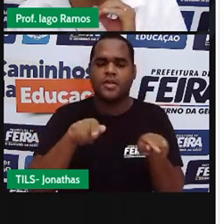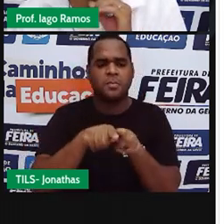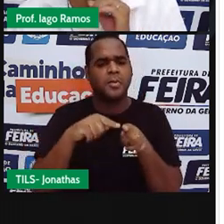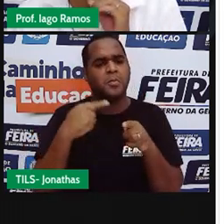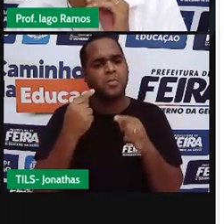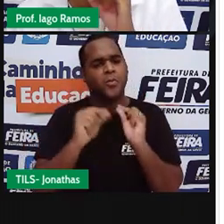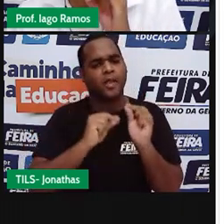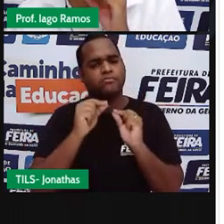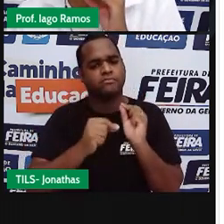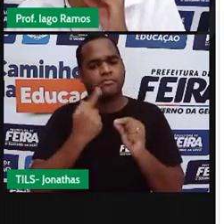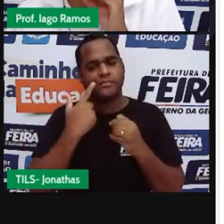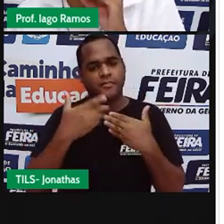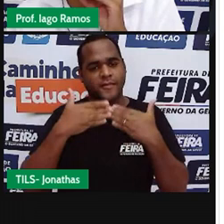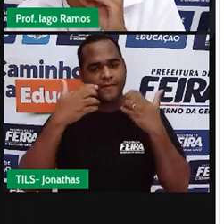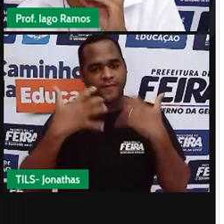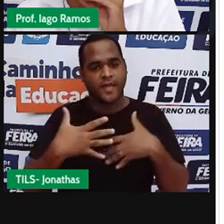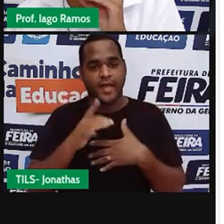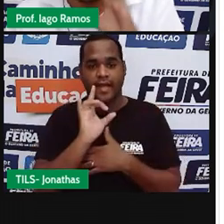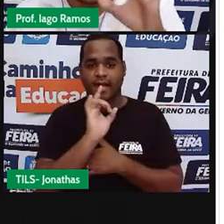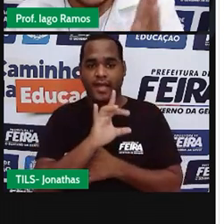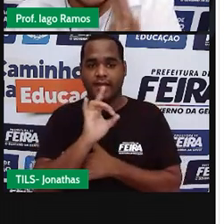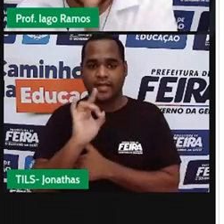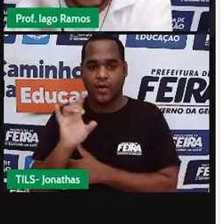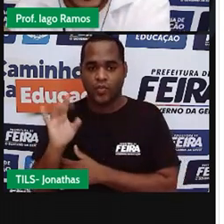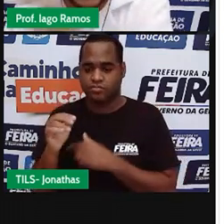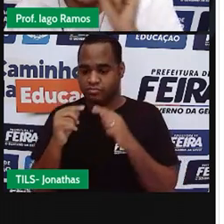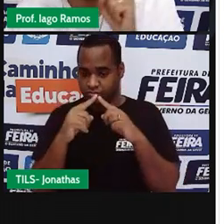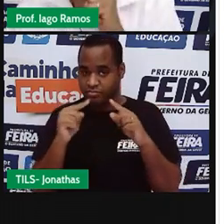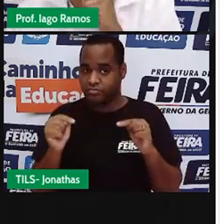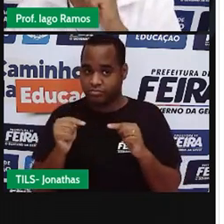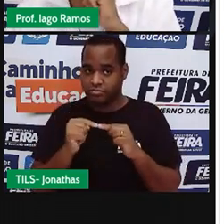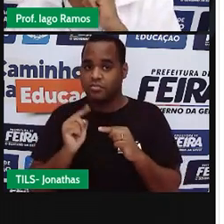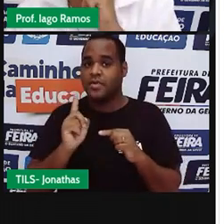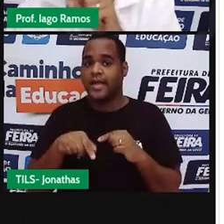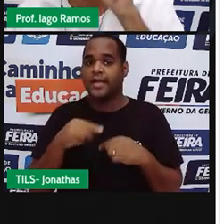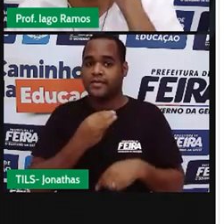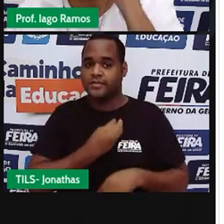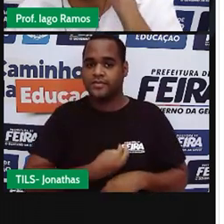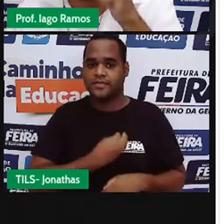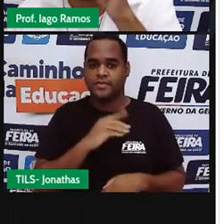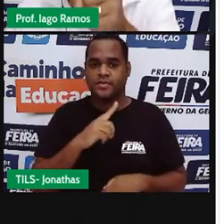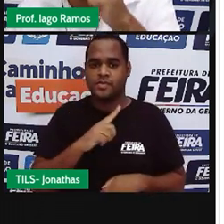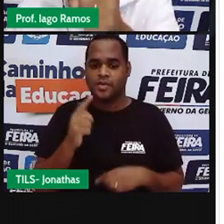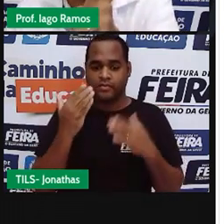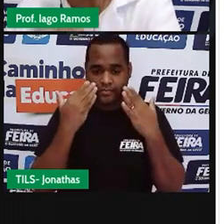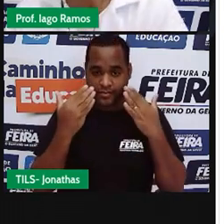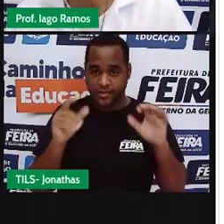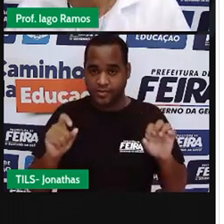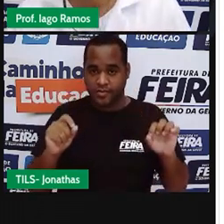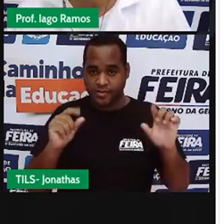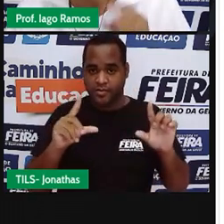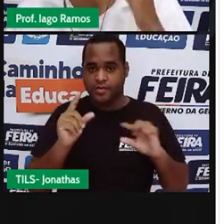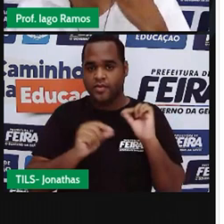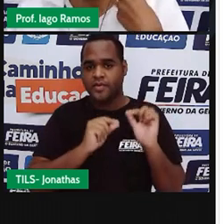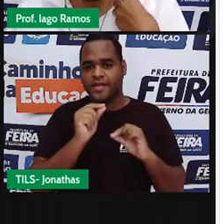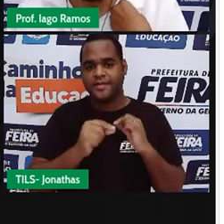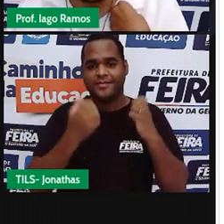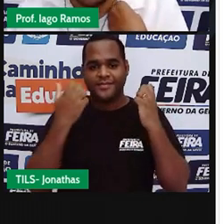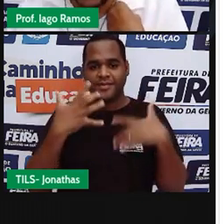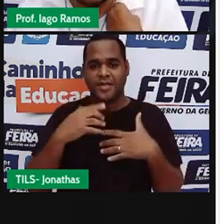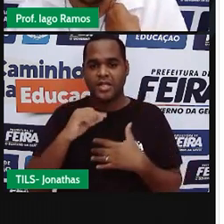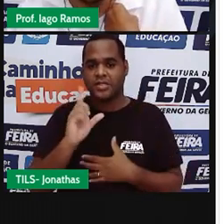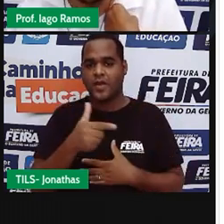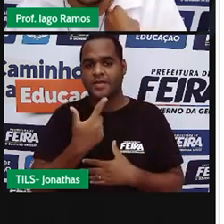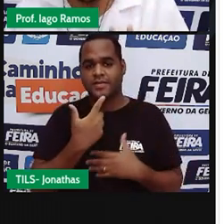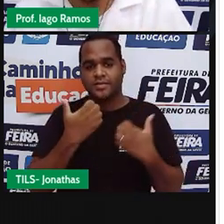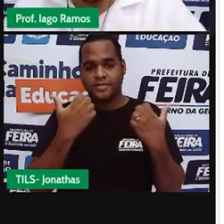Olha só, em cada triângulo, em cada um desses três triângulos que aparecem na tela pra você, vamos,